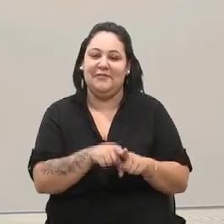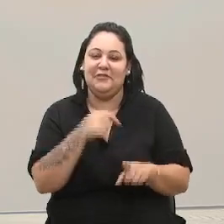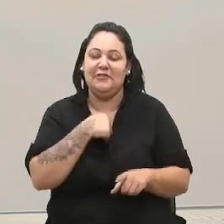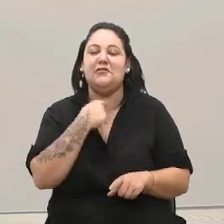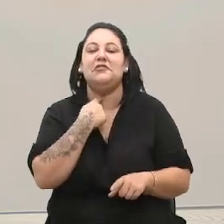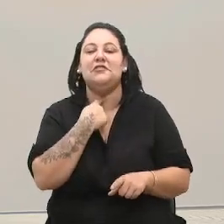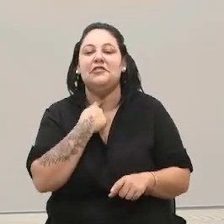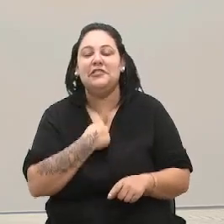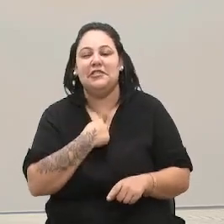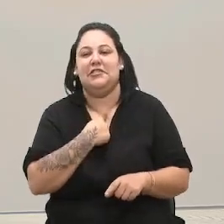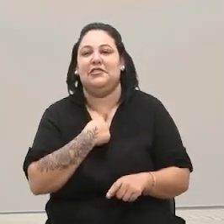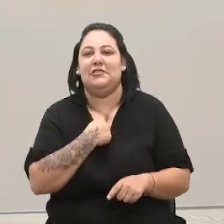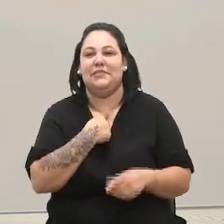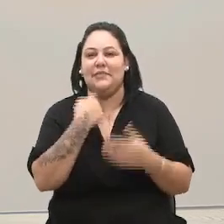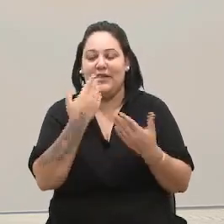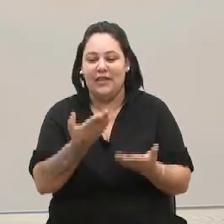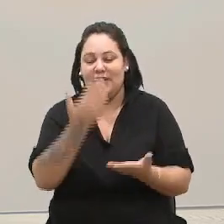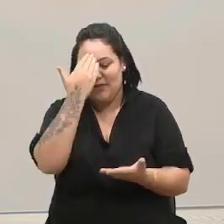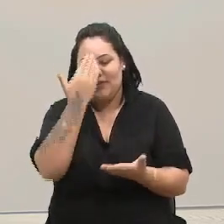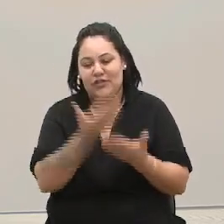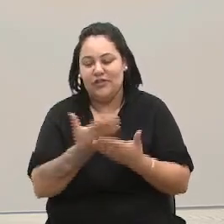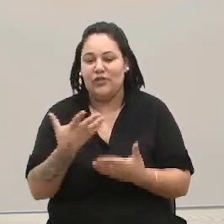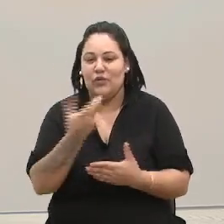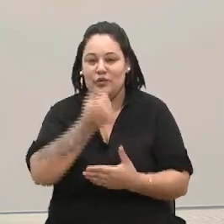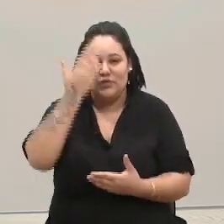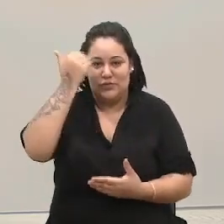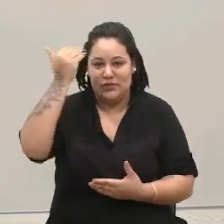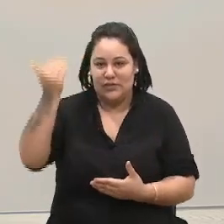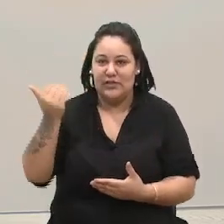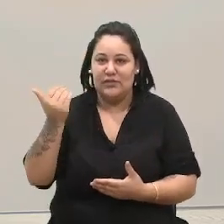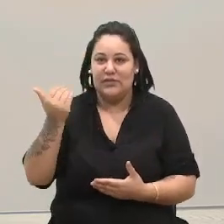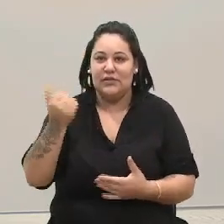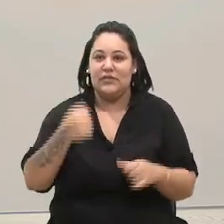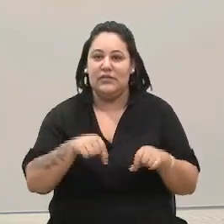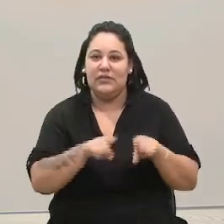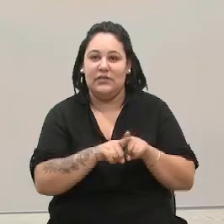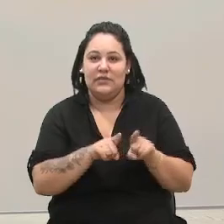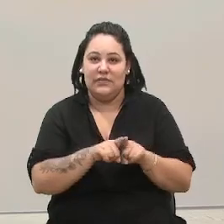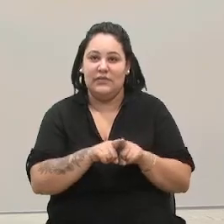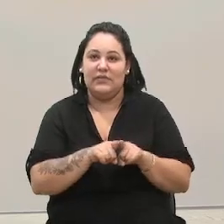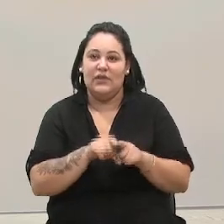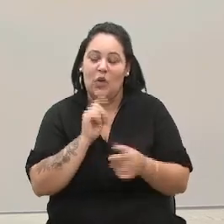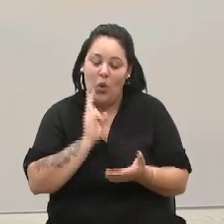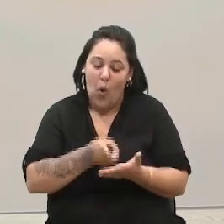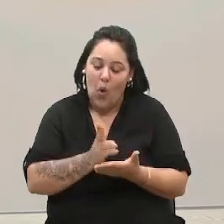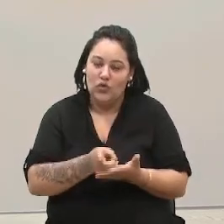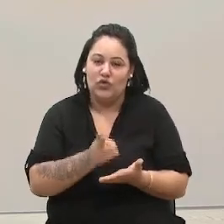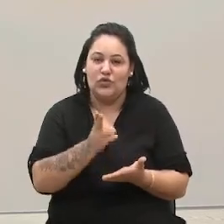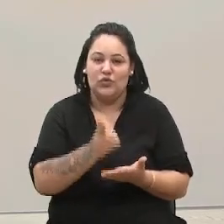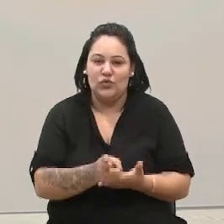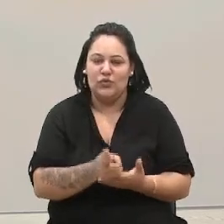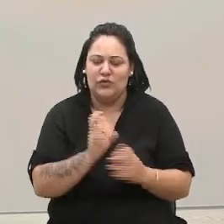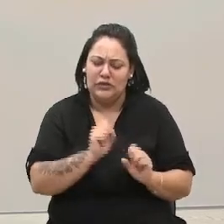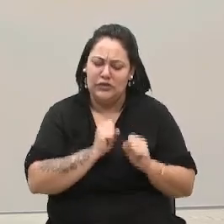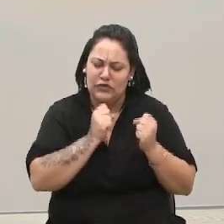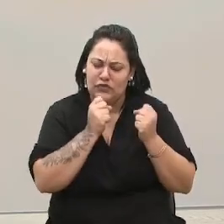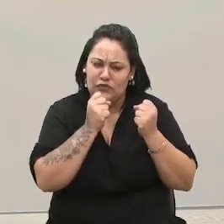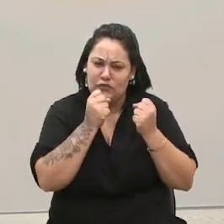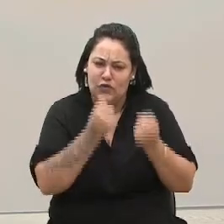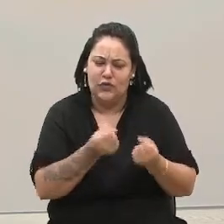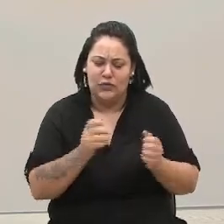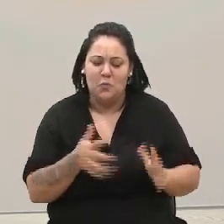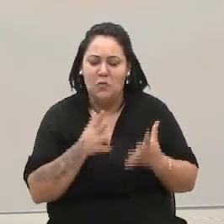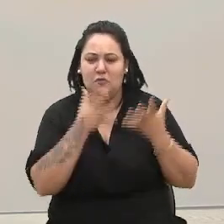todos nós, acredito que desejamos, sucesso, e que ele continue com essa garra, com essa disposição,